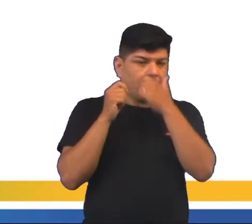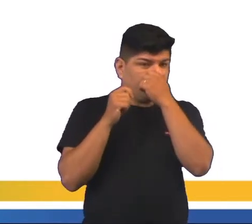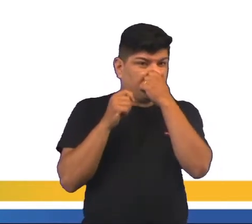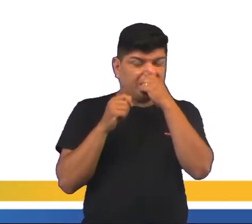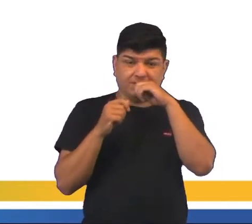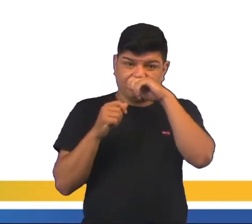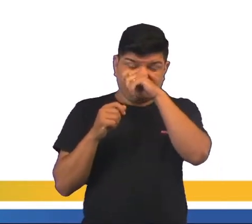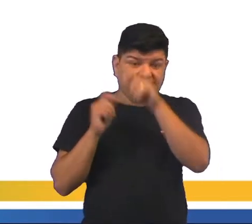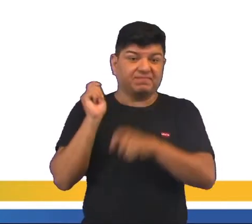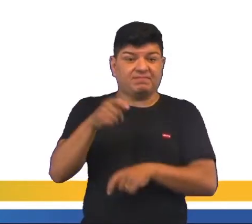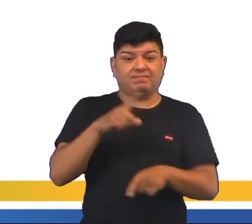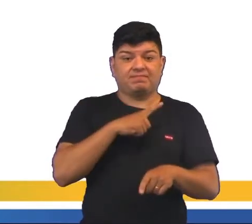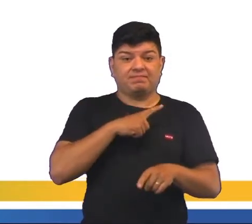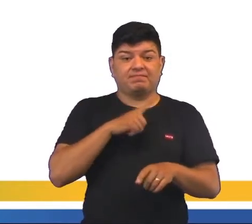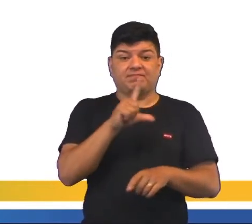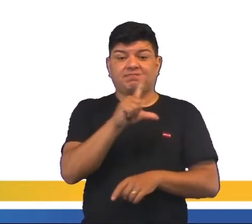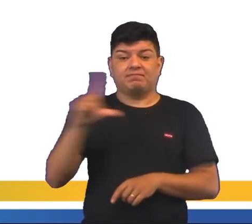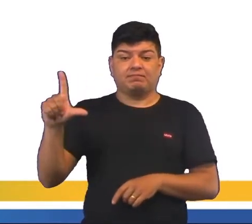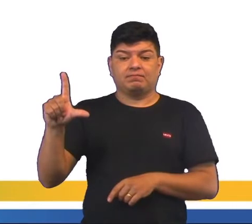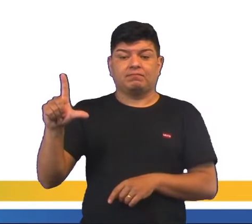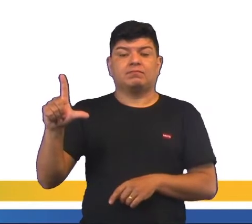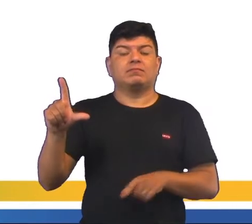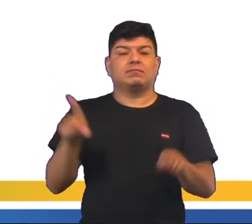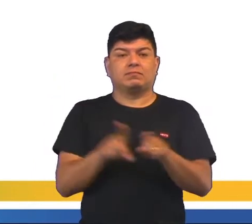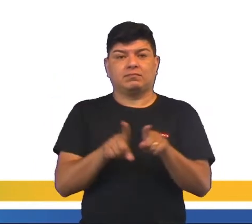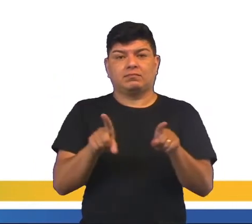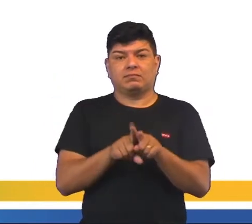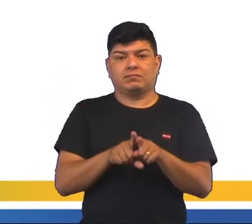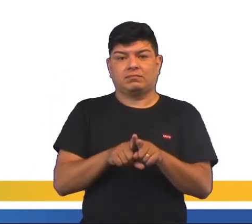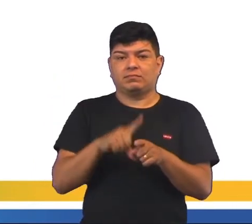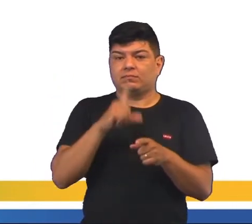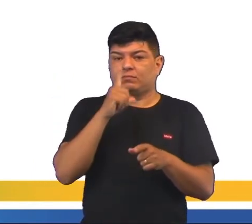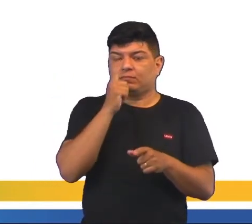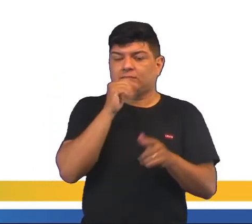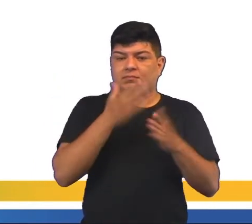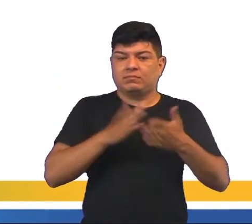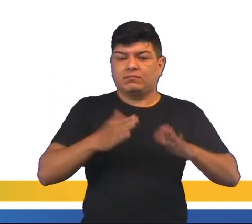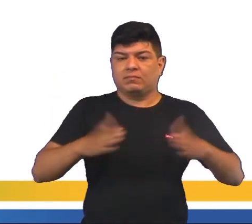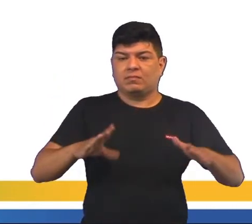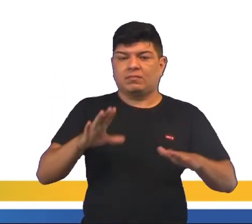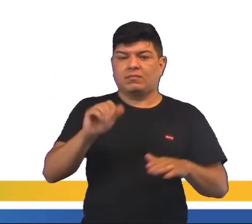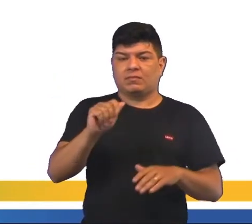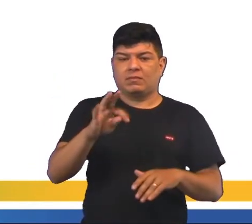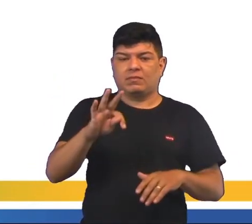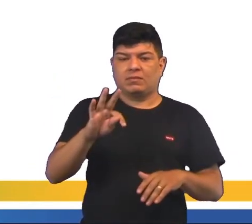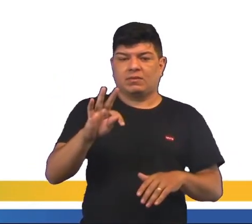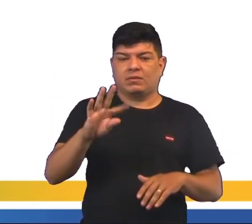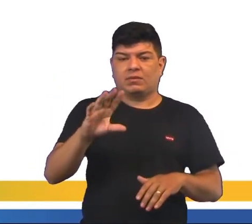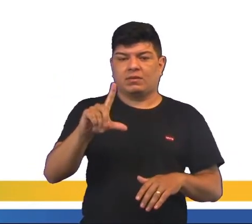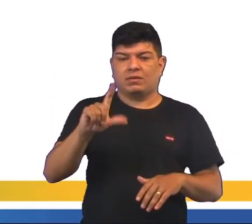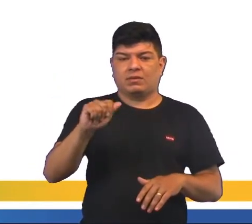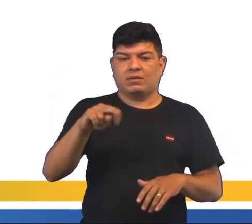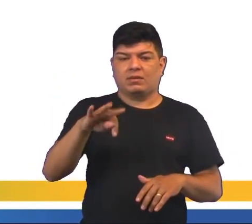E você tem também a parte leste, que é banhada pelo Oceano Atlântico, que banha toda a parte do litoral brasileiro, dando